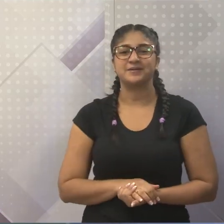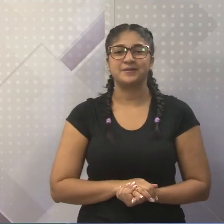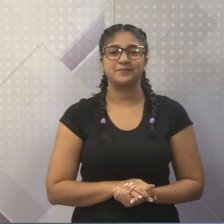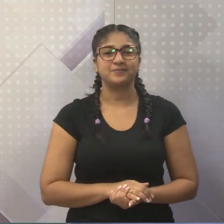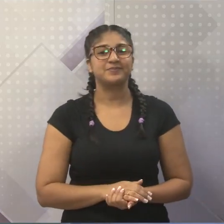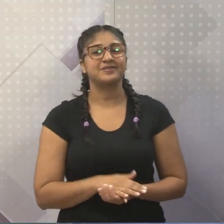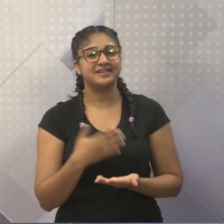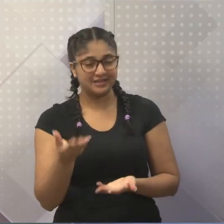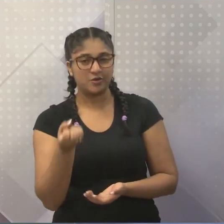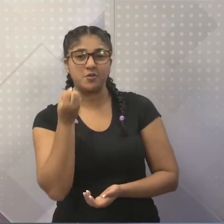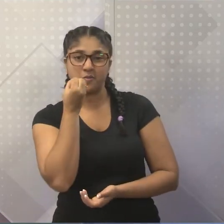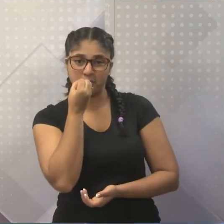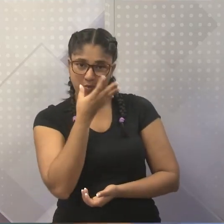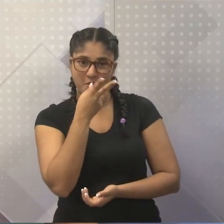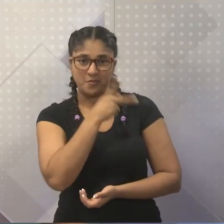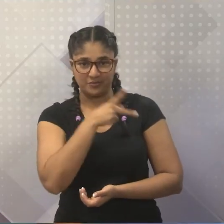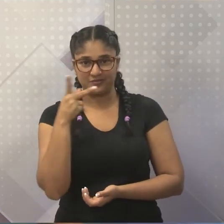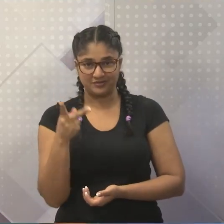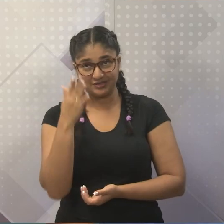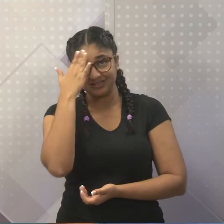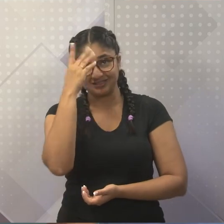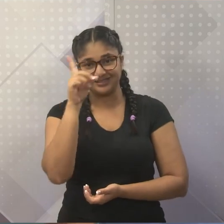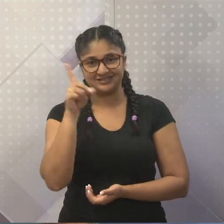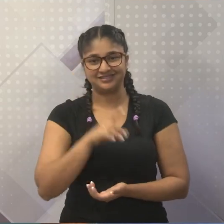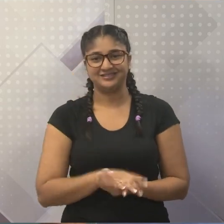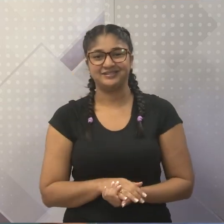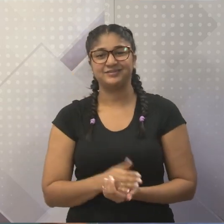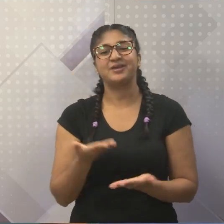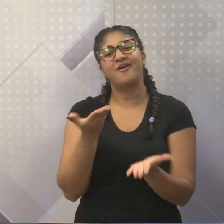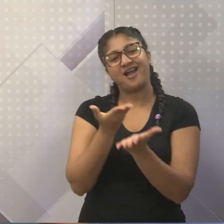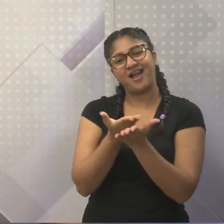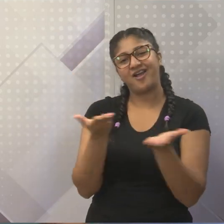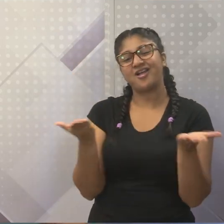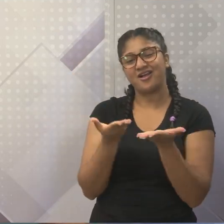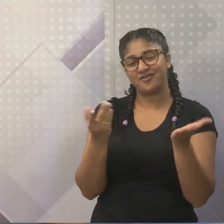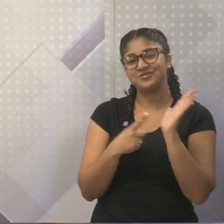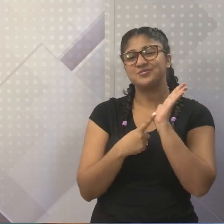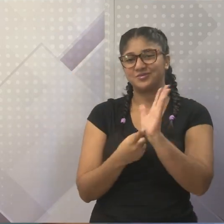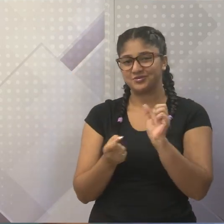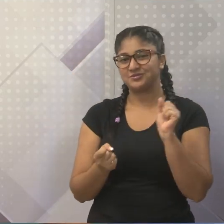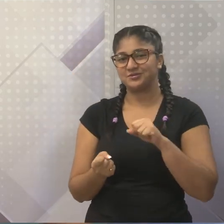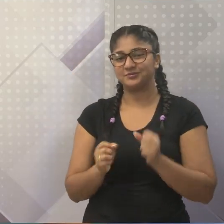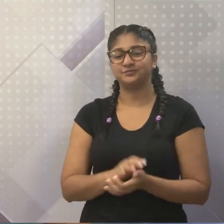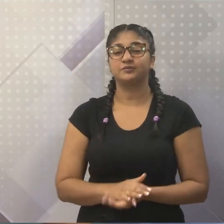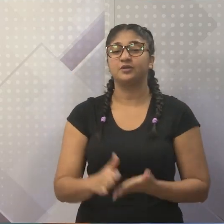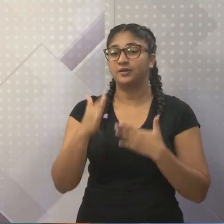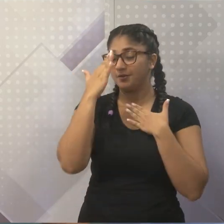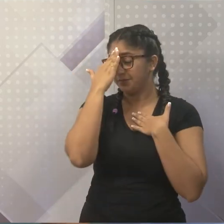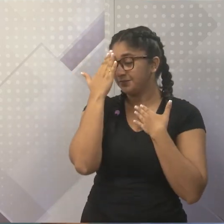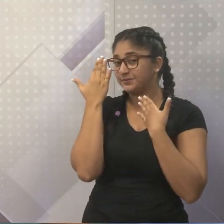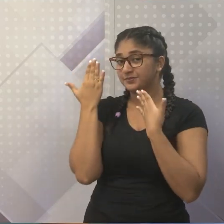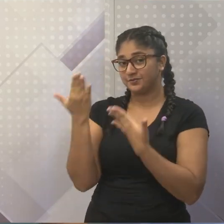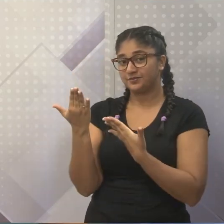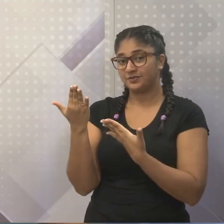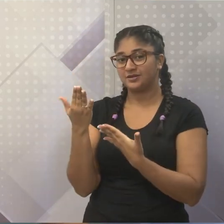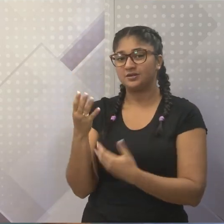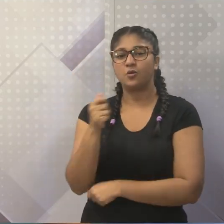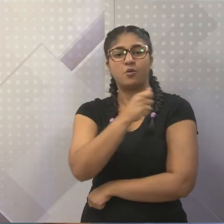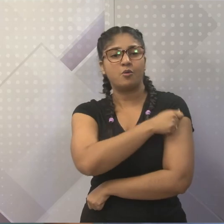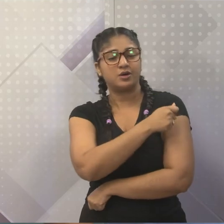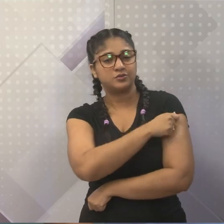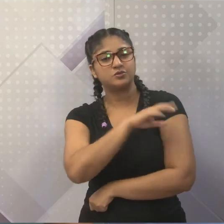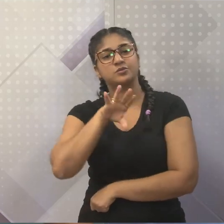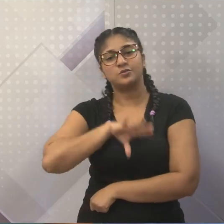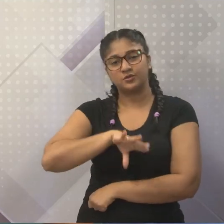Ainda bem que foi um bom mestre, né? Nesse ponto. Pois é. A aula hoje, acho que foi um pouco disso. Então, eu quero agradecer. Acho que não só os alunos de